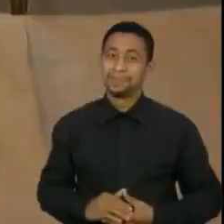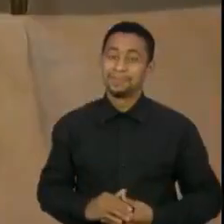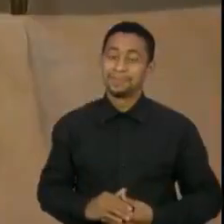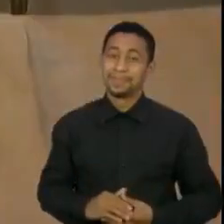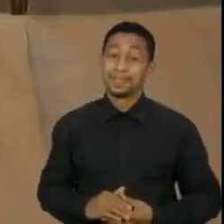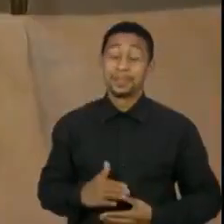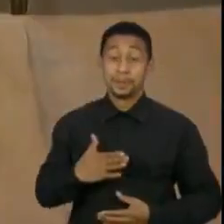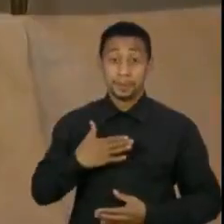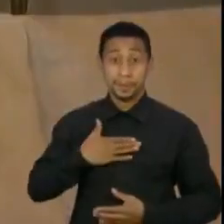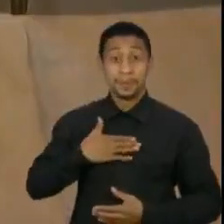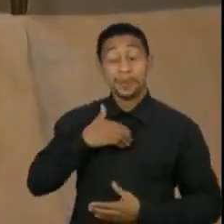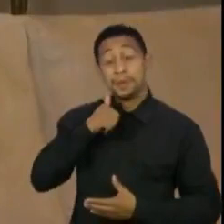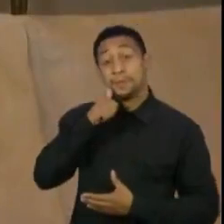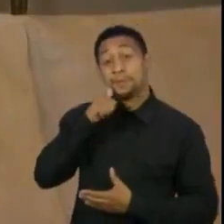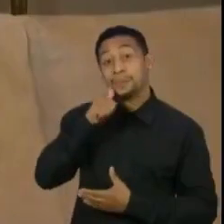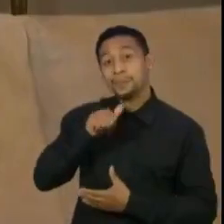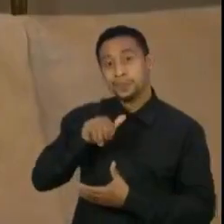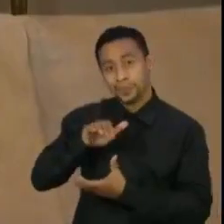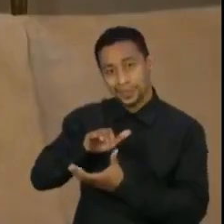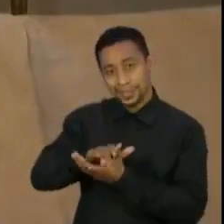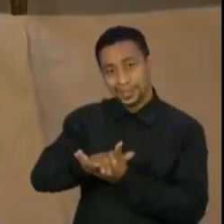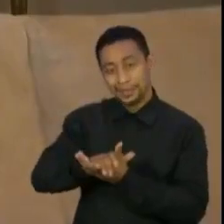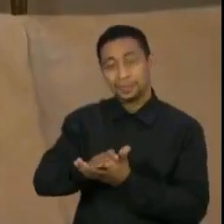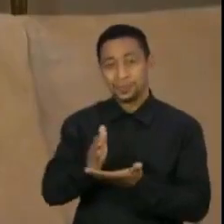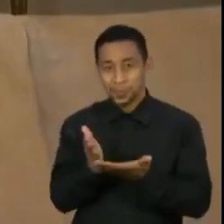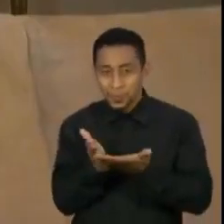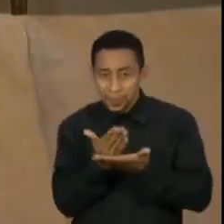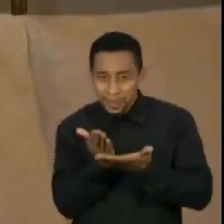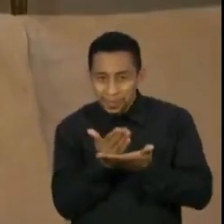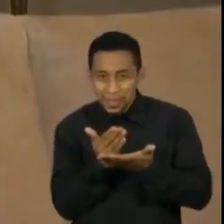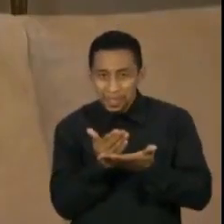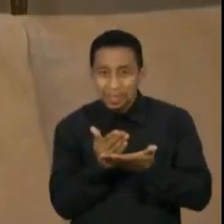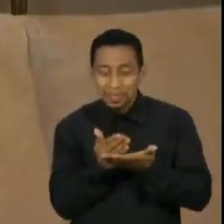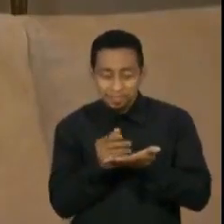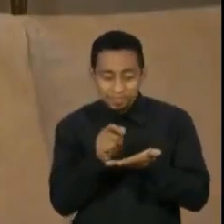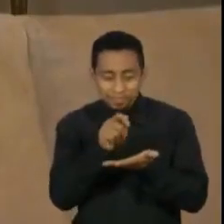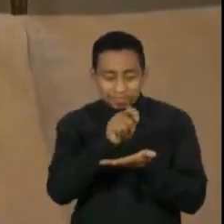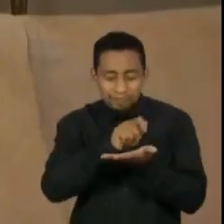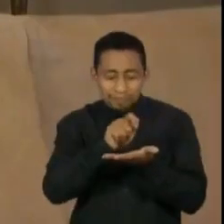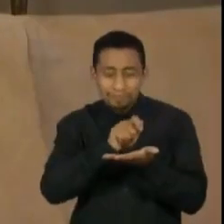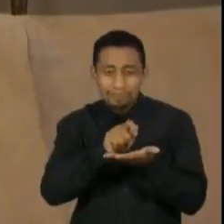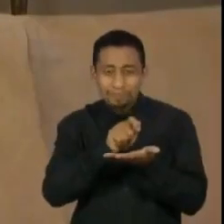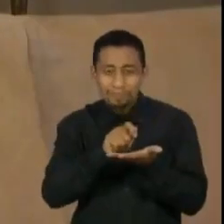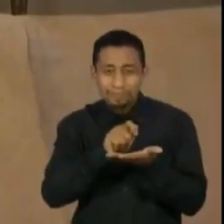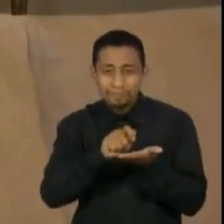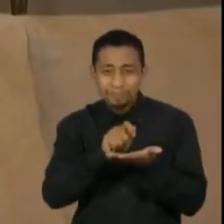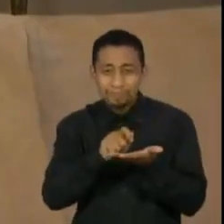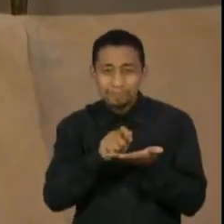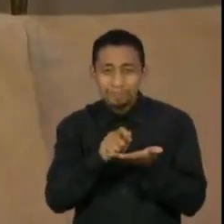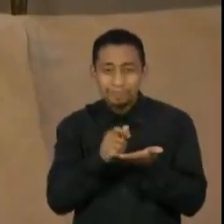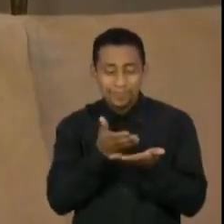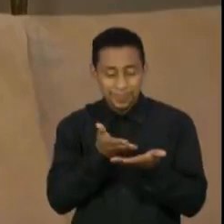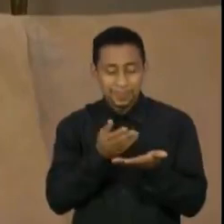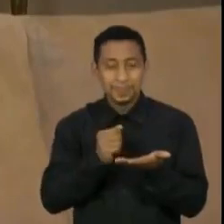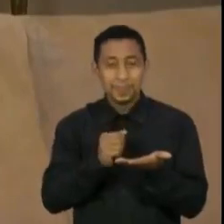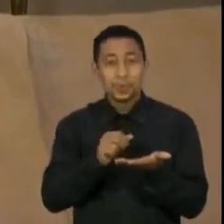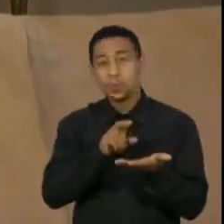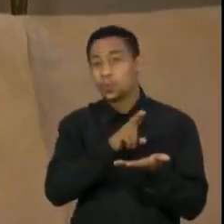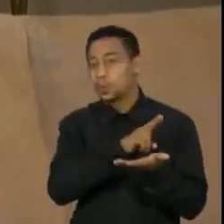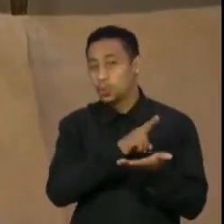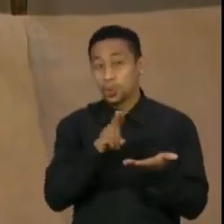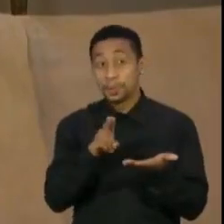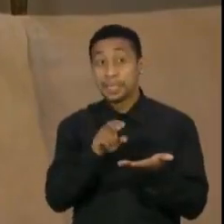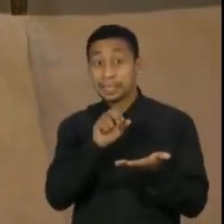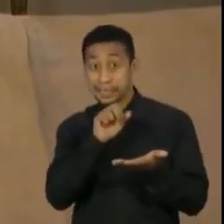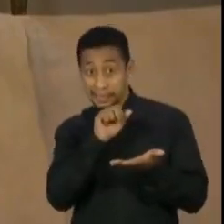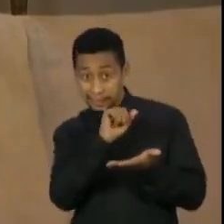A minha mulher, é, a minha mulher escreveu um livrinho, que se chama Se